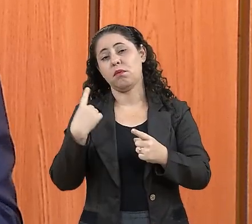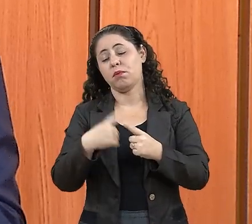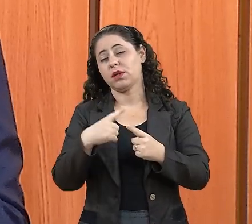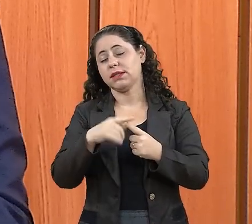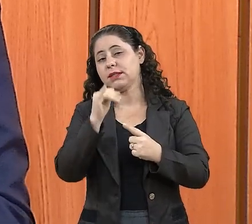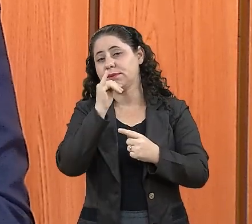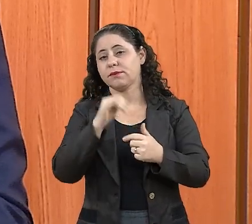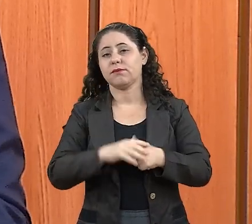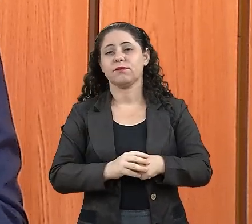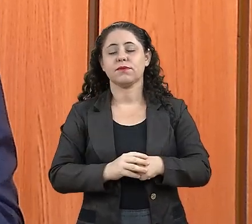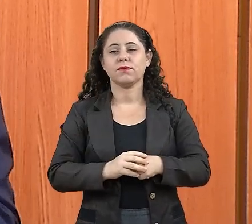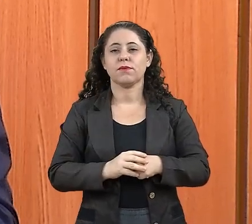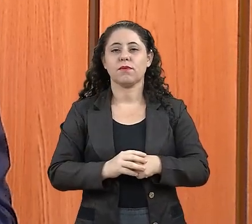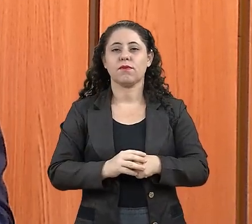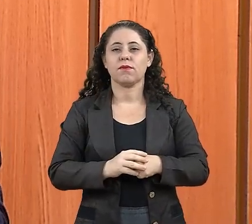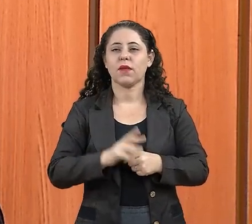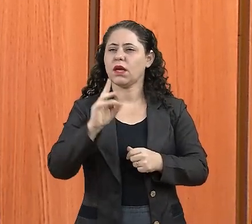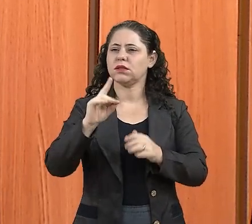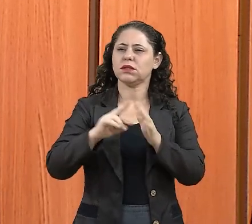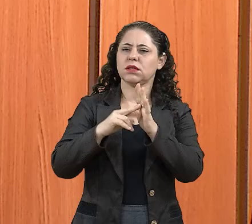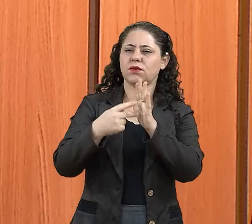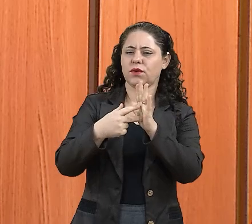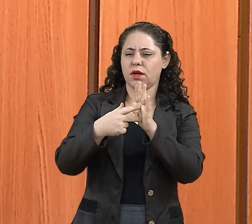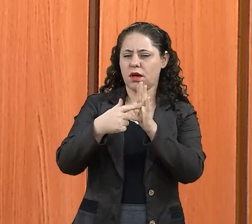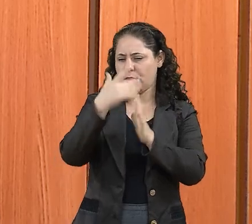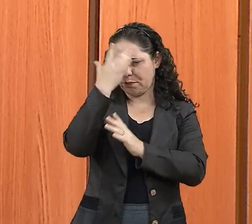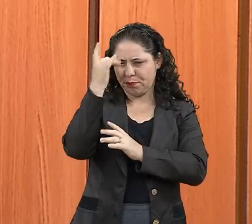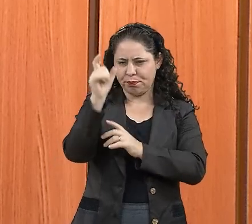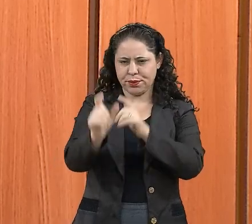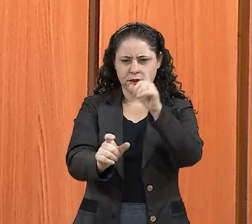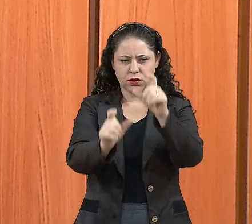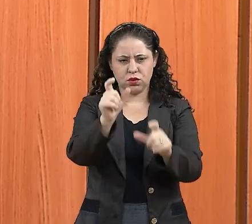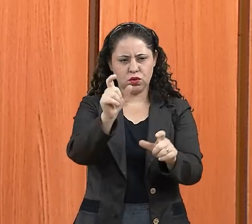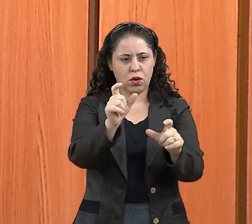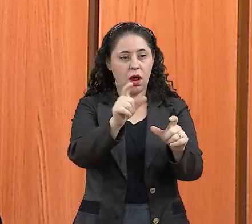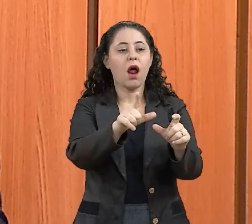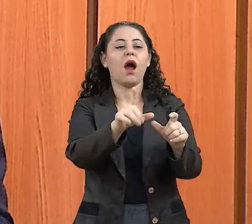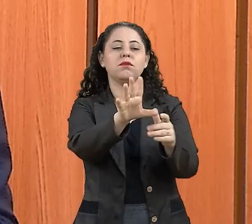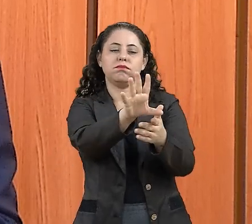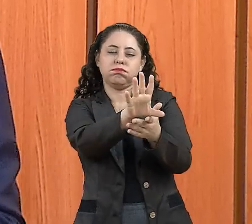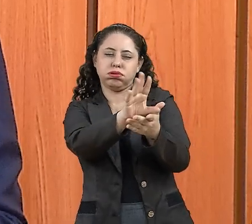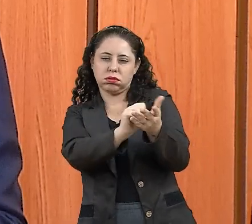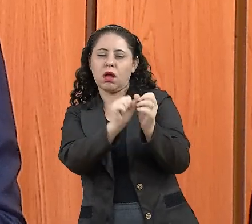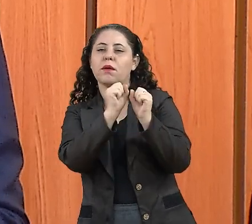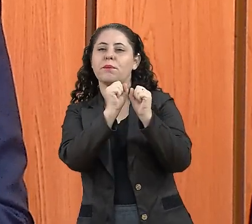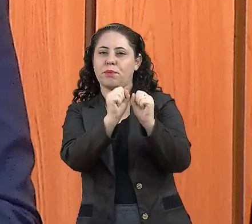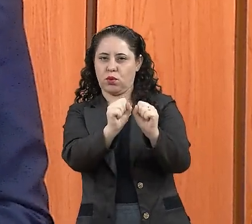que essas pessoas sejam vistas como bons modelos pela sociedade.